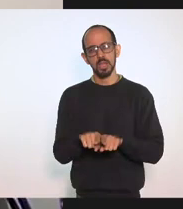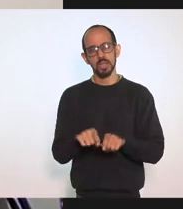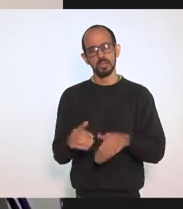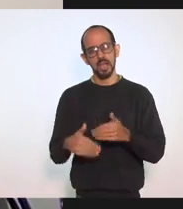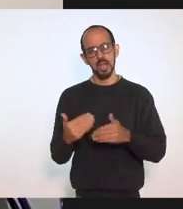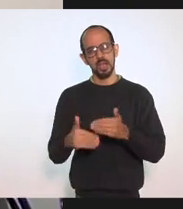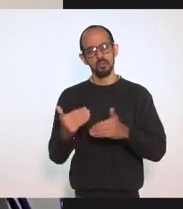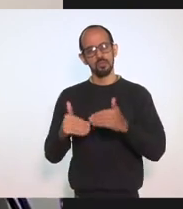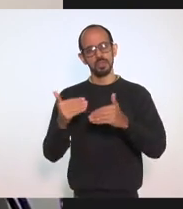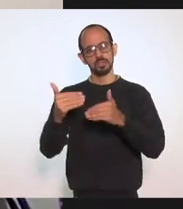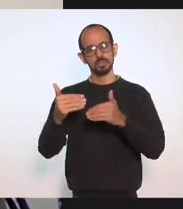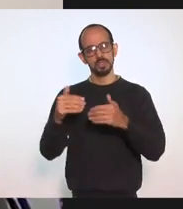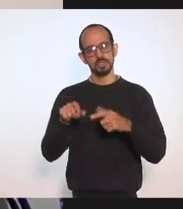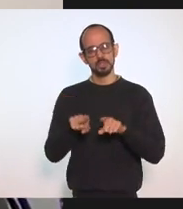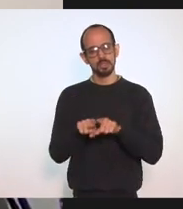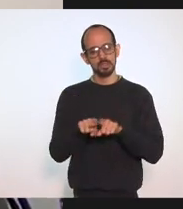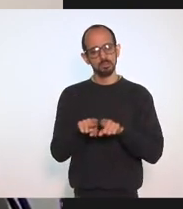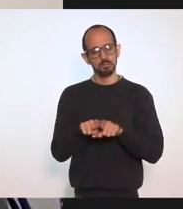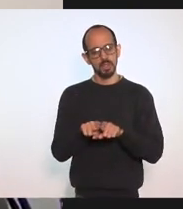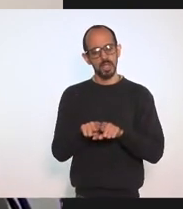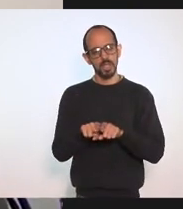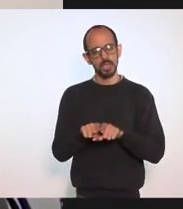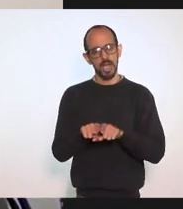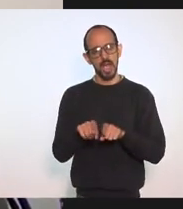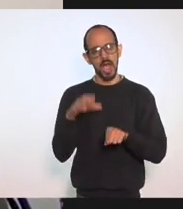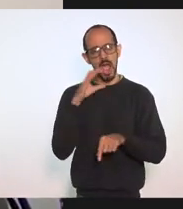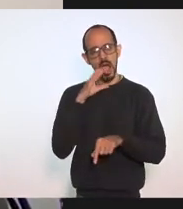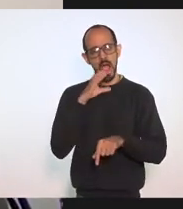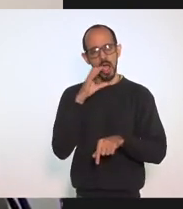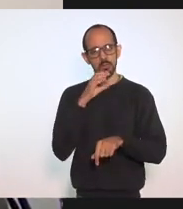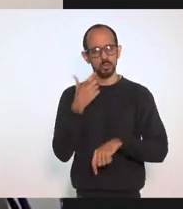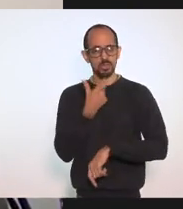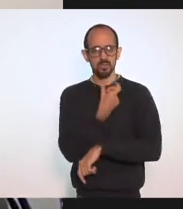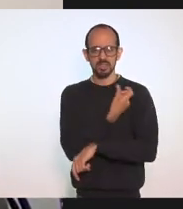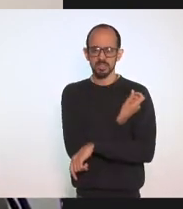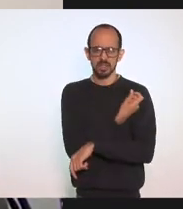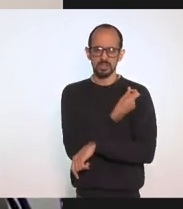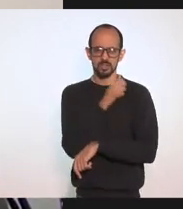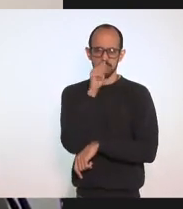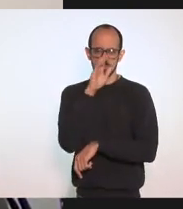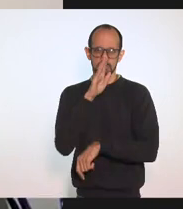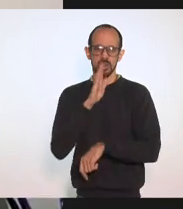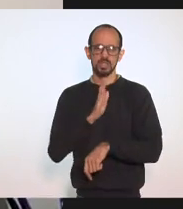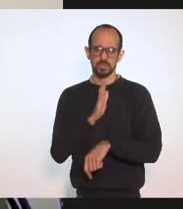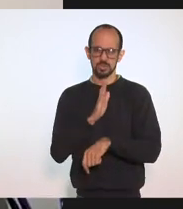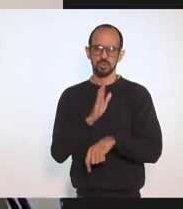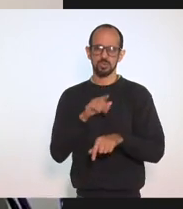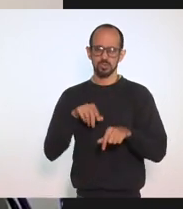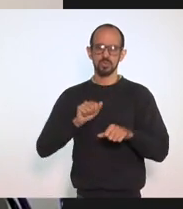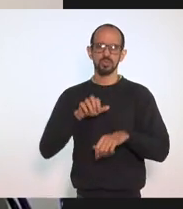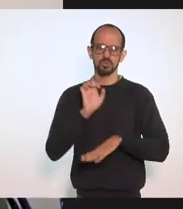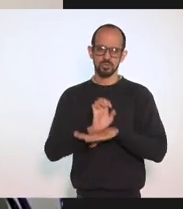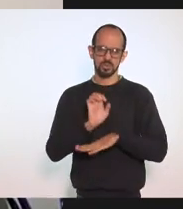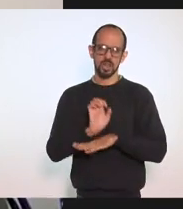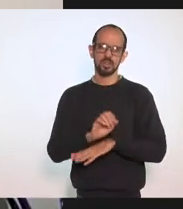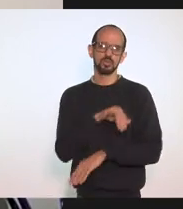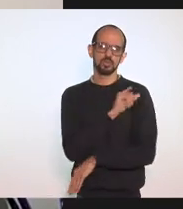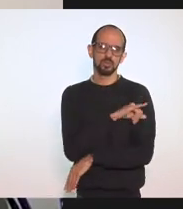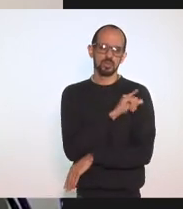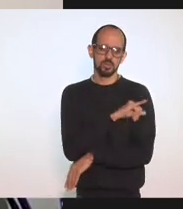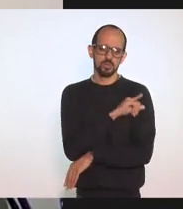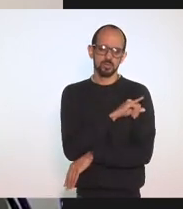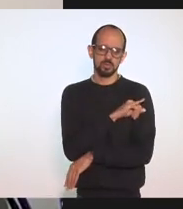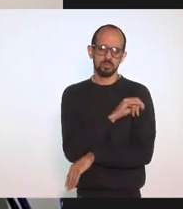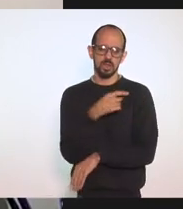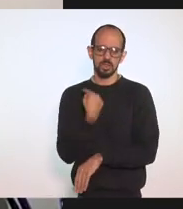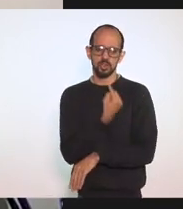Do movimento De vacinação Em todo o Brasil No estado Do Rio de Janeiro Para que